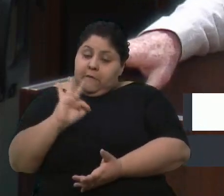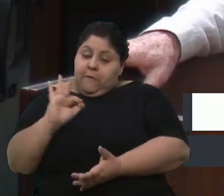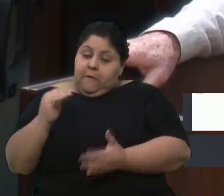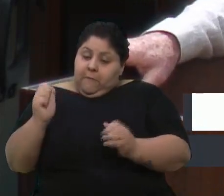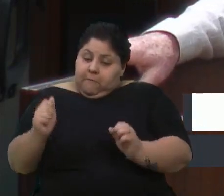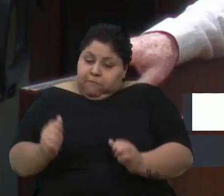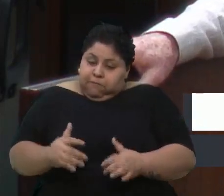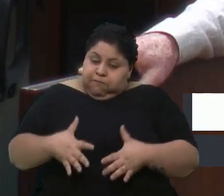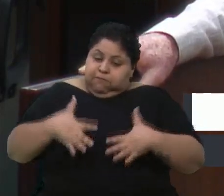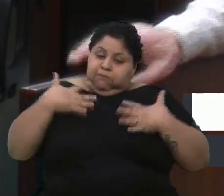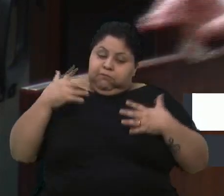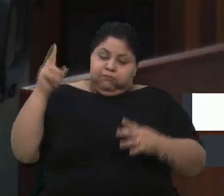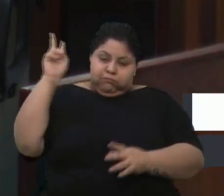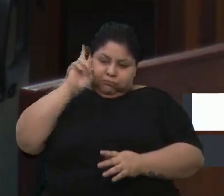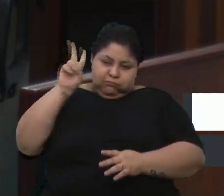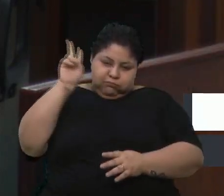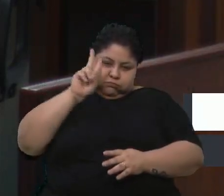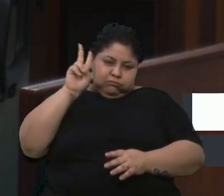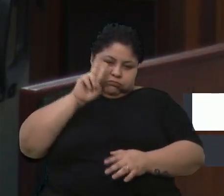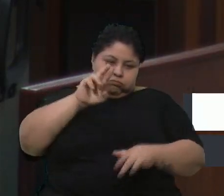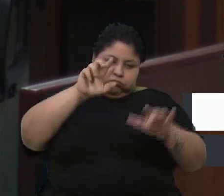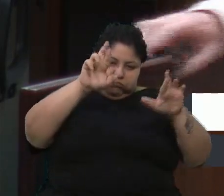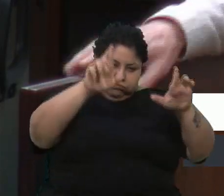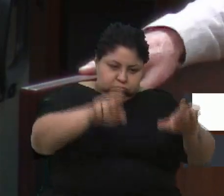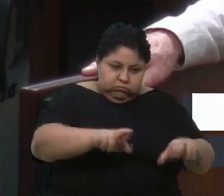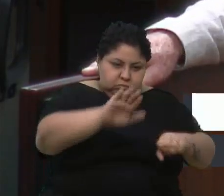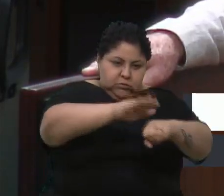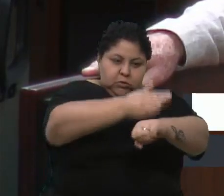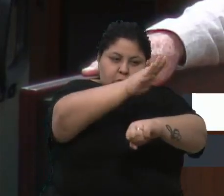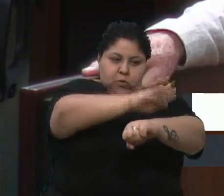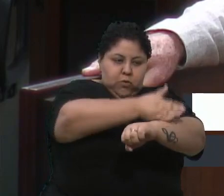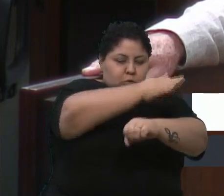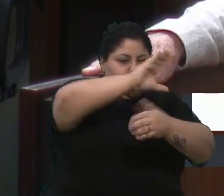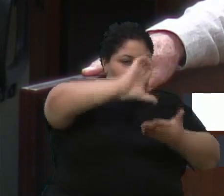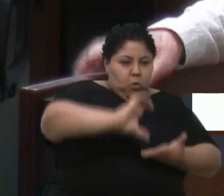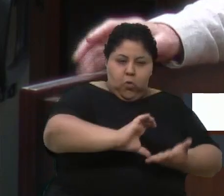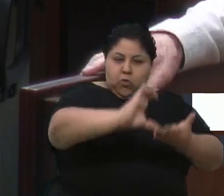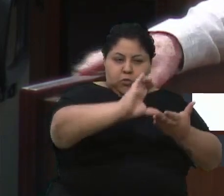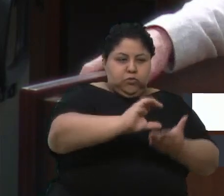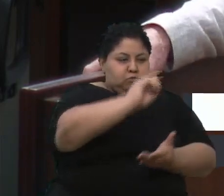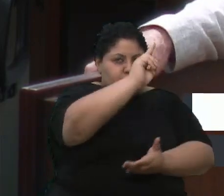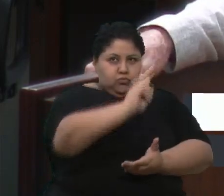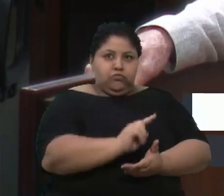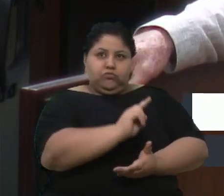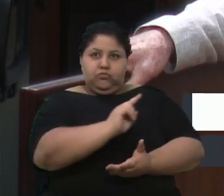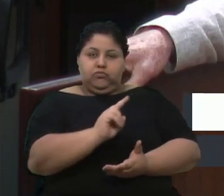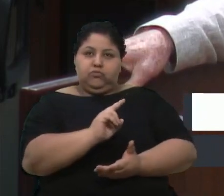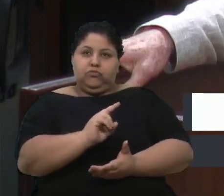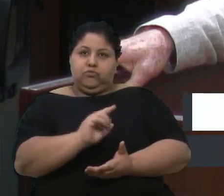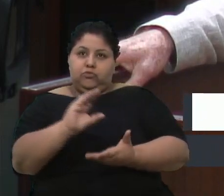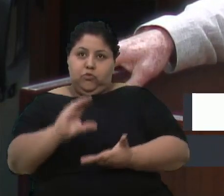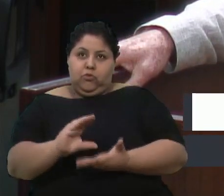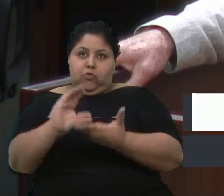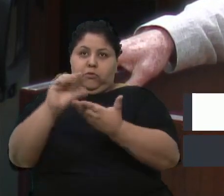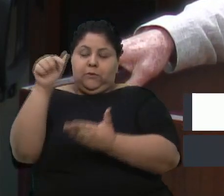história da região da Serra, o Conselho nunca teve um conselheiro desta região.